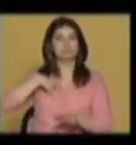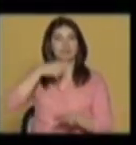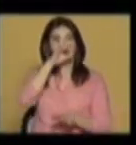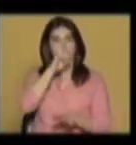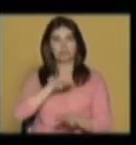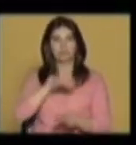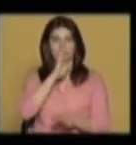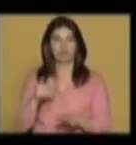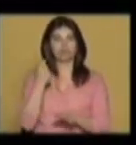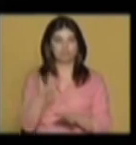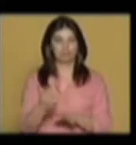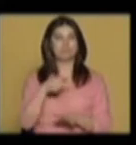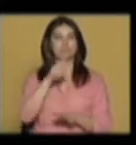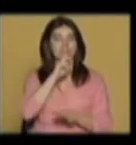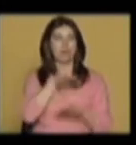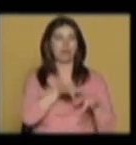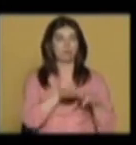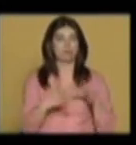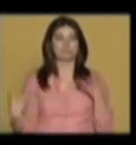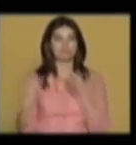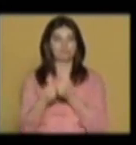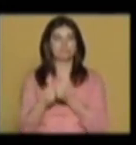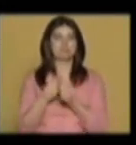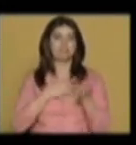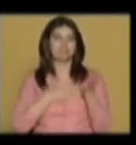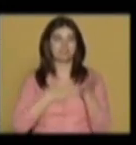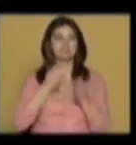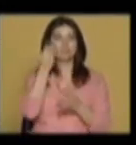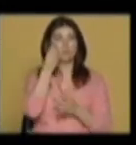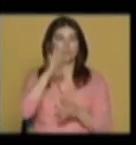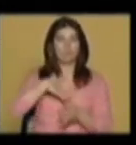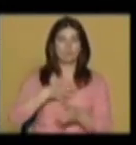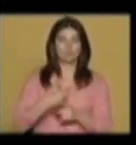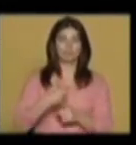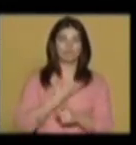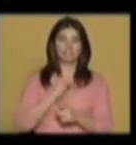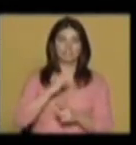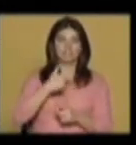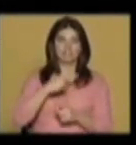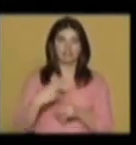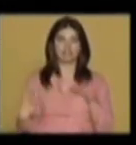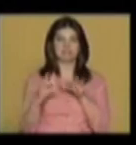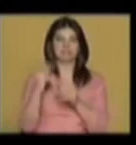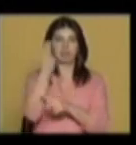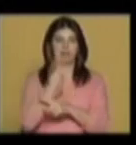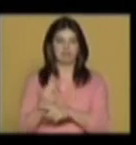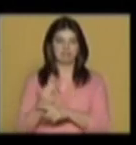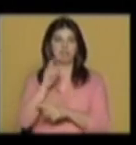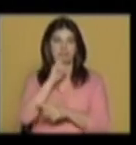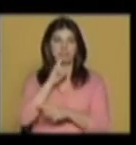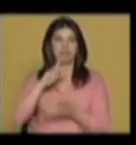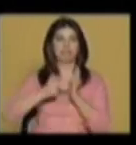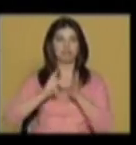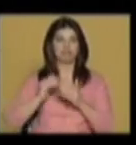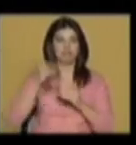cruzam computadores e a dança. De que maneira o universo digital pode integrar-se na arte? É possível transcender a tecnologia